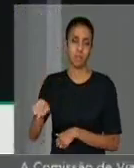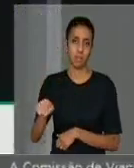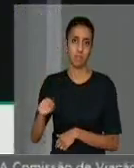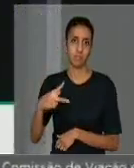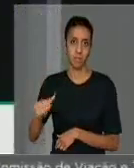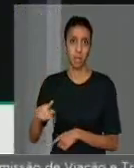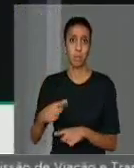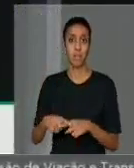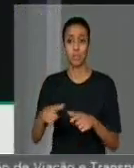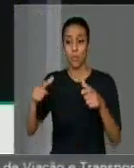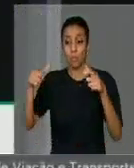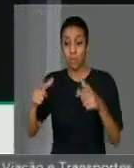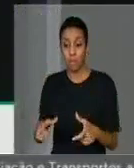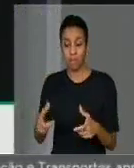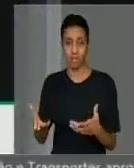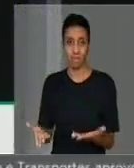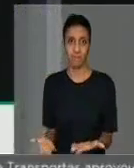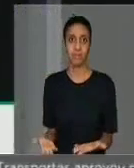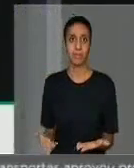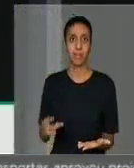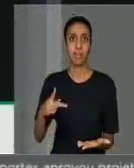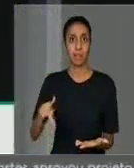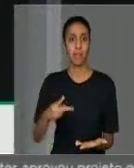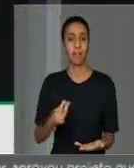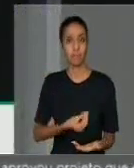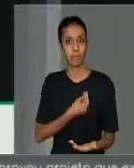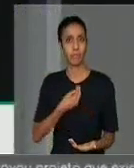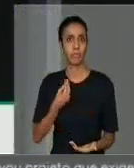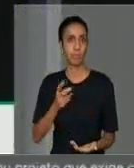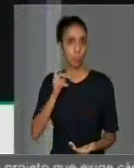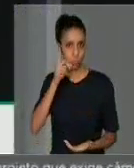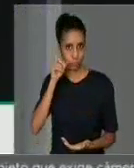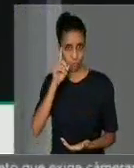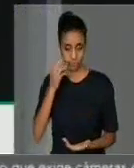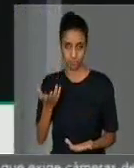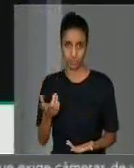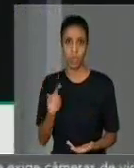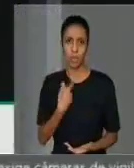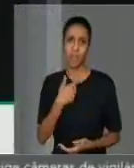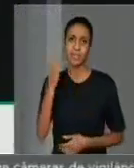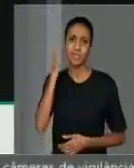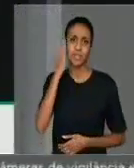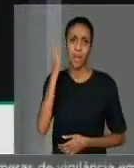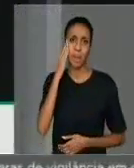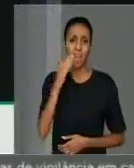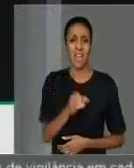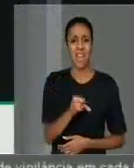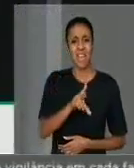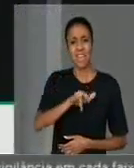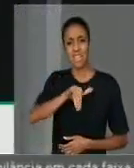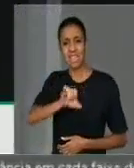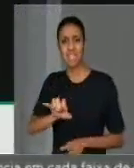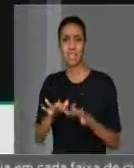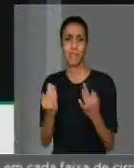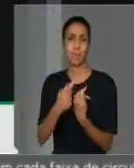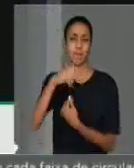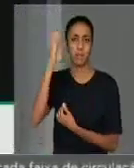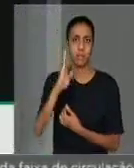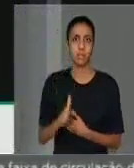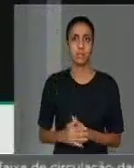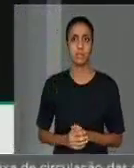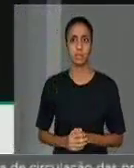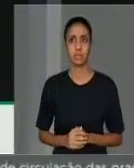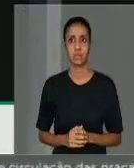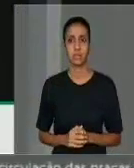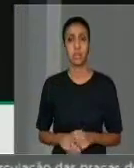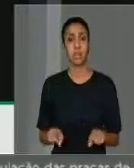do ambiente de trabalho que ele convive. Sabemos da crise que a família brasileira atravessa e o